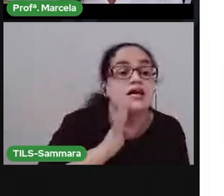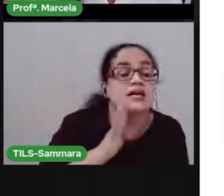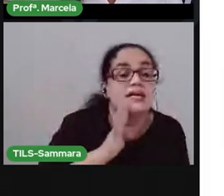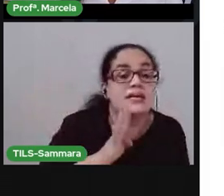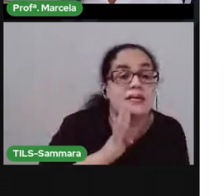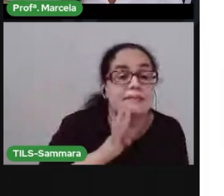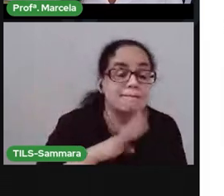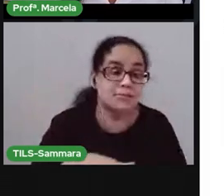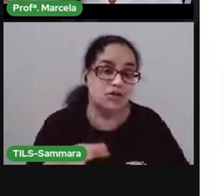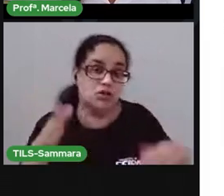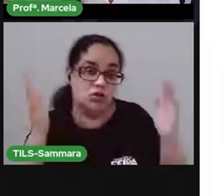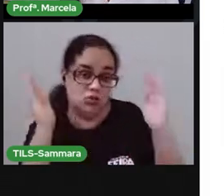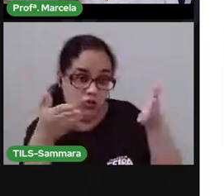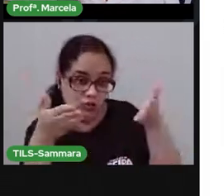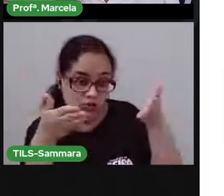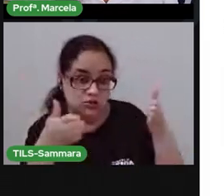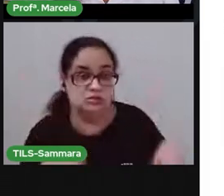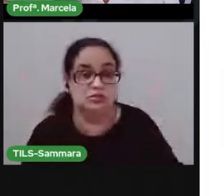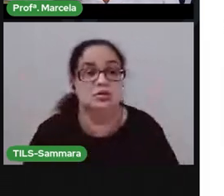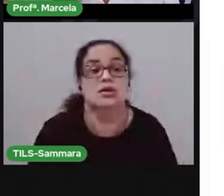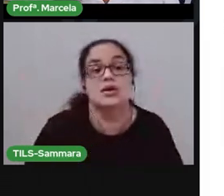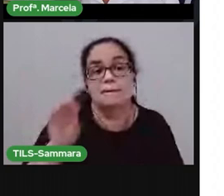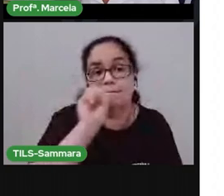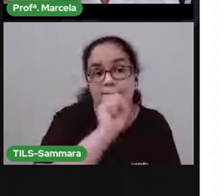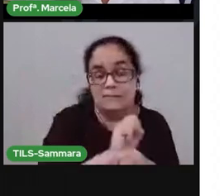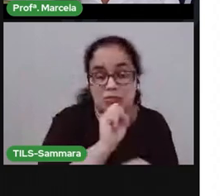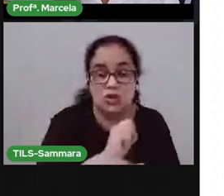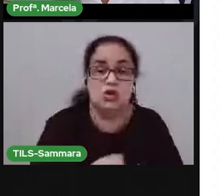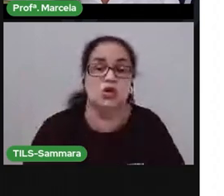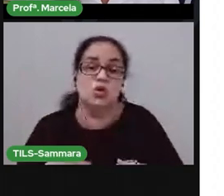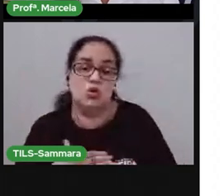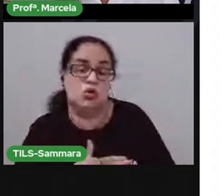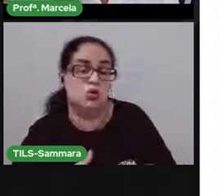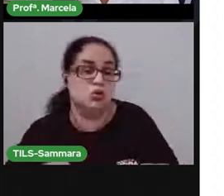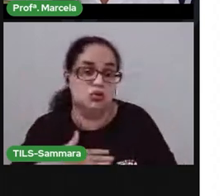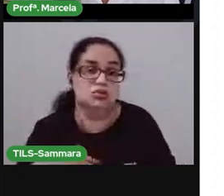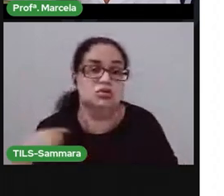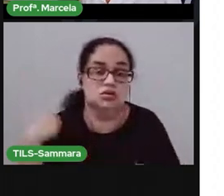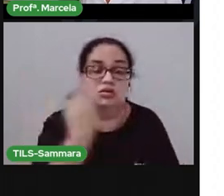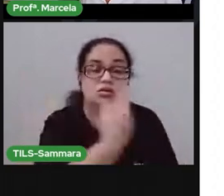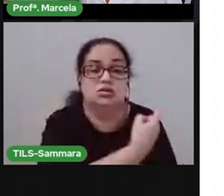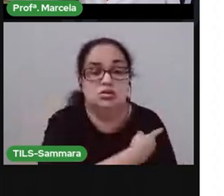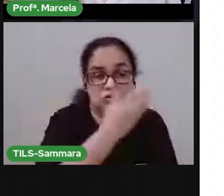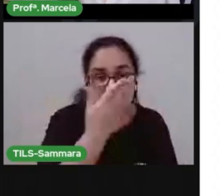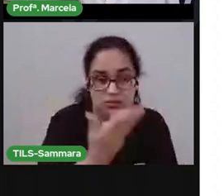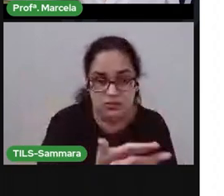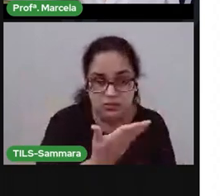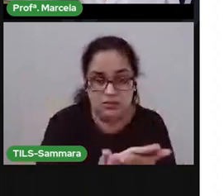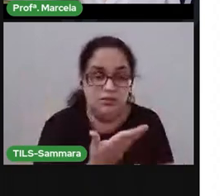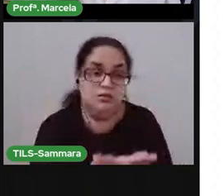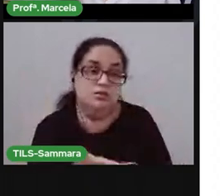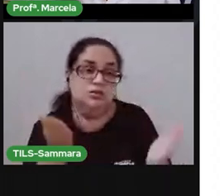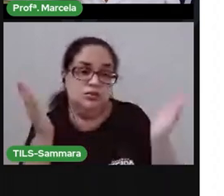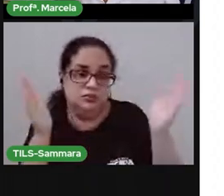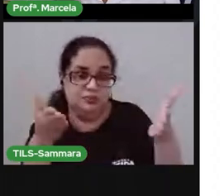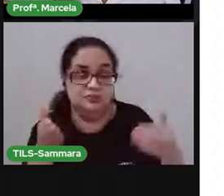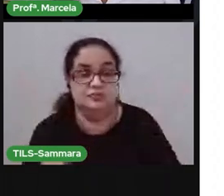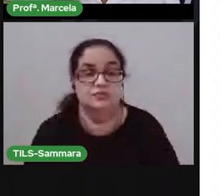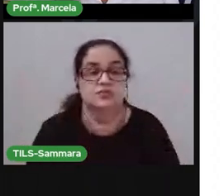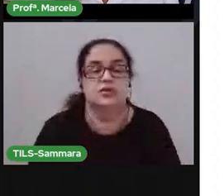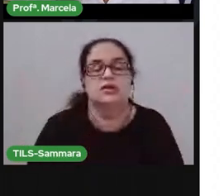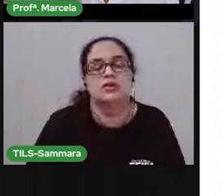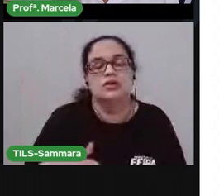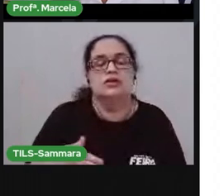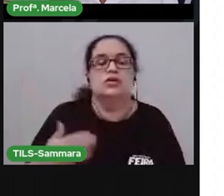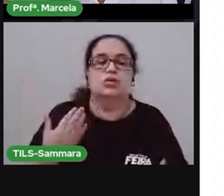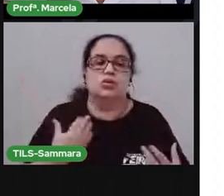a gente aprendeu hoje. Espero que você tenha gostado da nossa aula. Agora, vai descansar